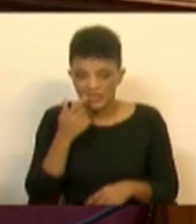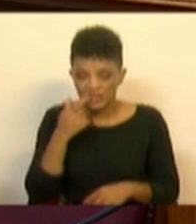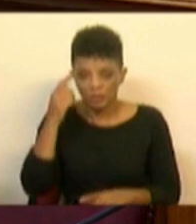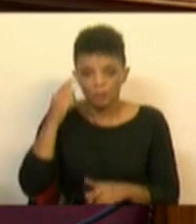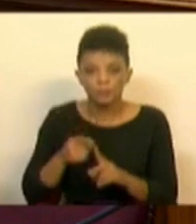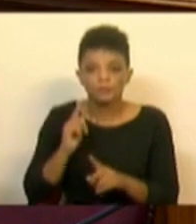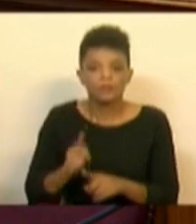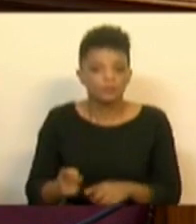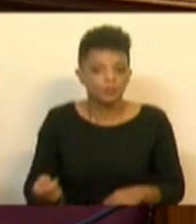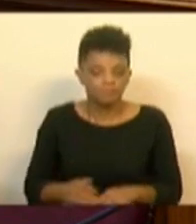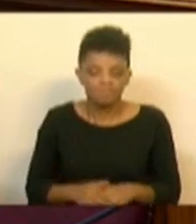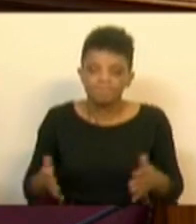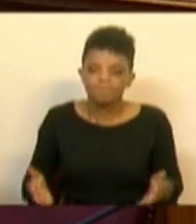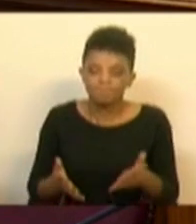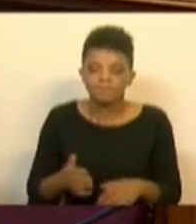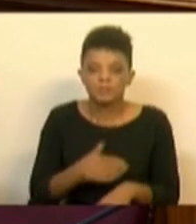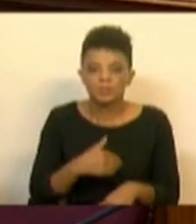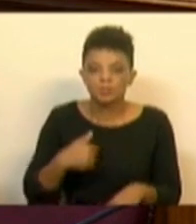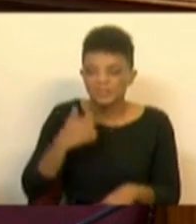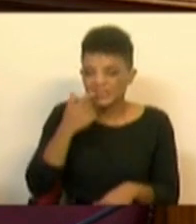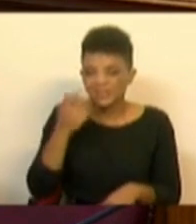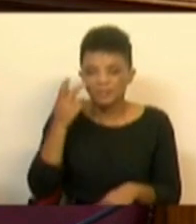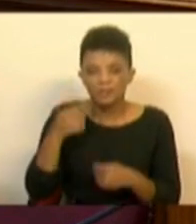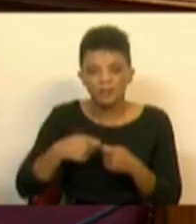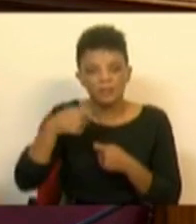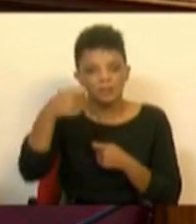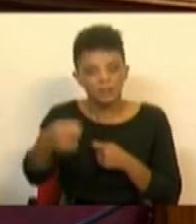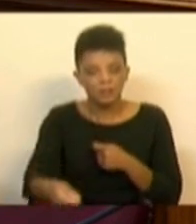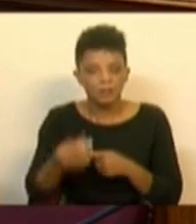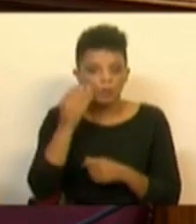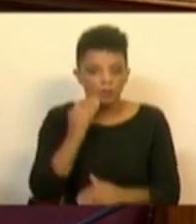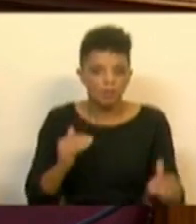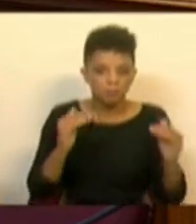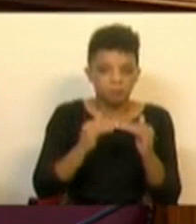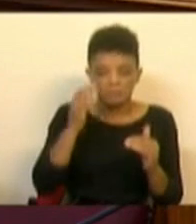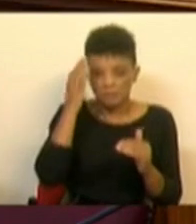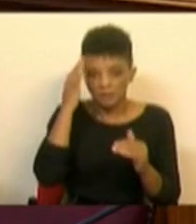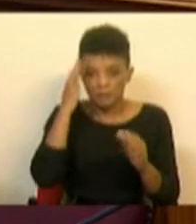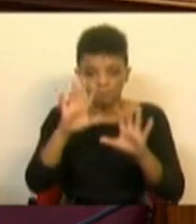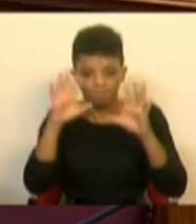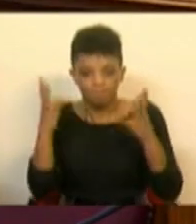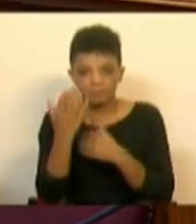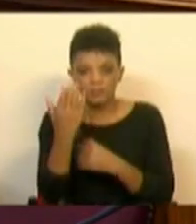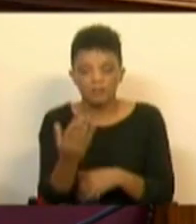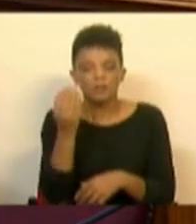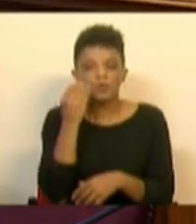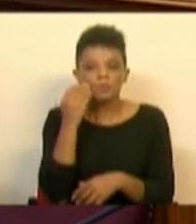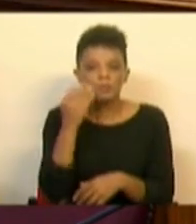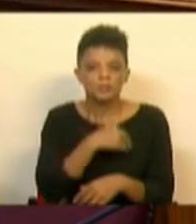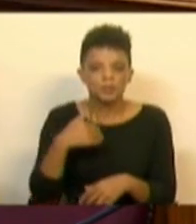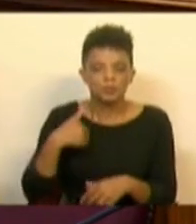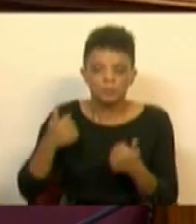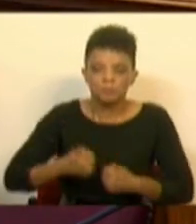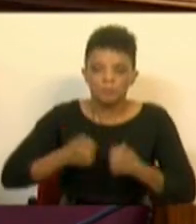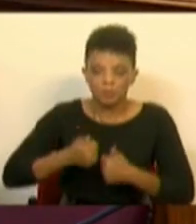pretende-se fundamentalmente promover a saúde oral ao longo da vida, com equidade e tendência para a universalidade, melhorando o estado de saúde